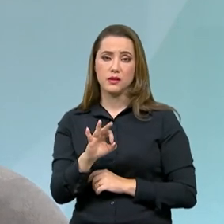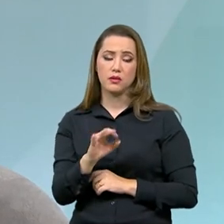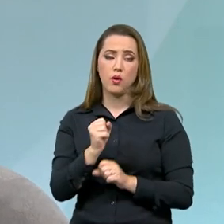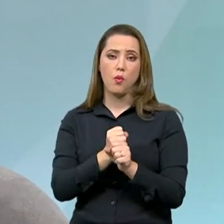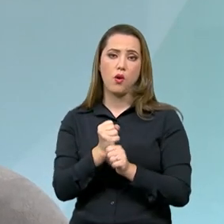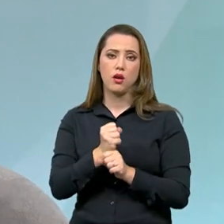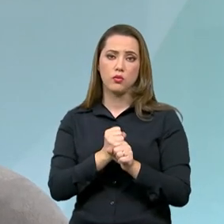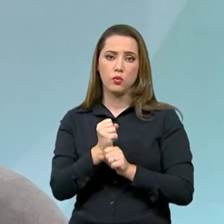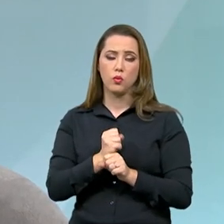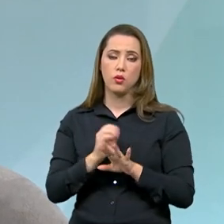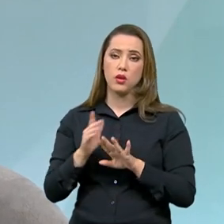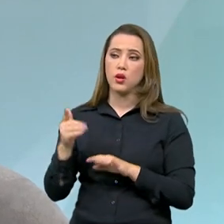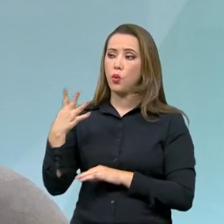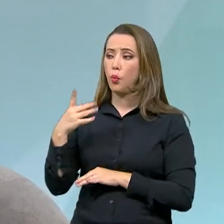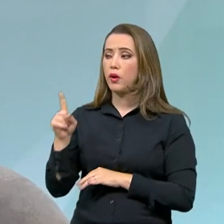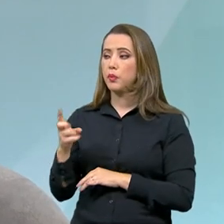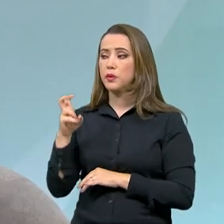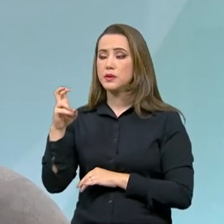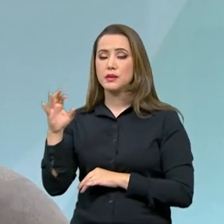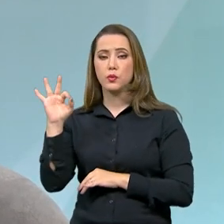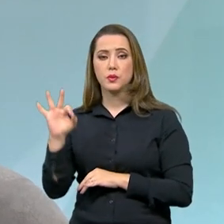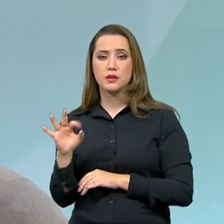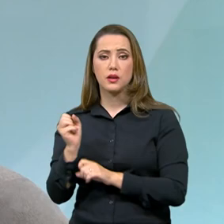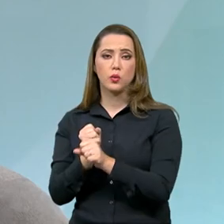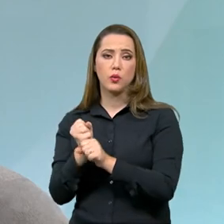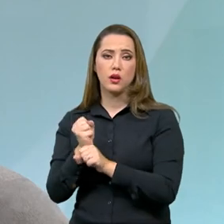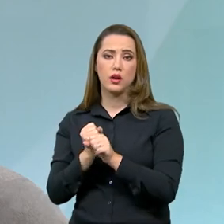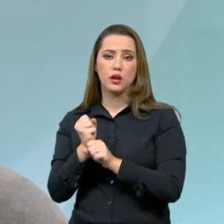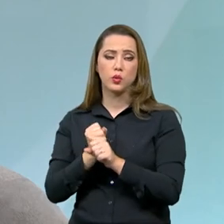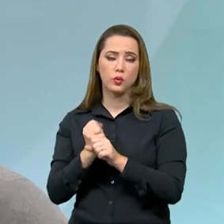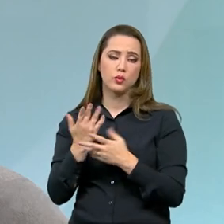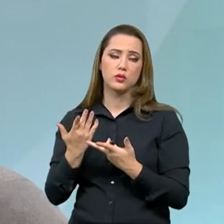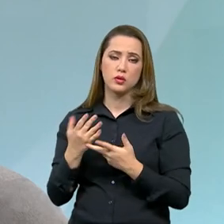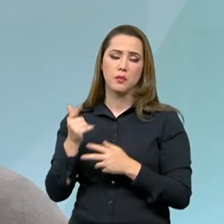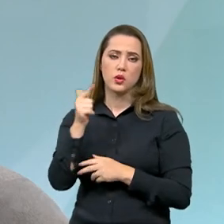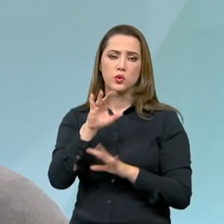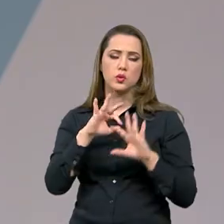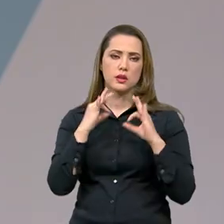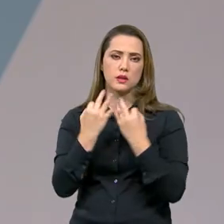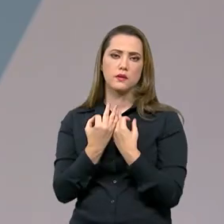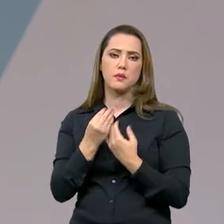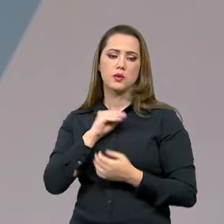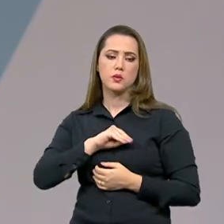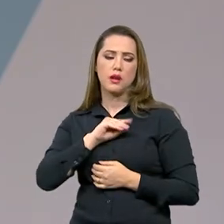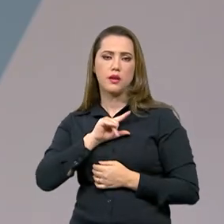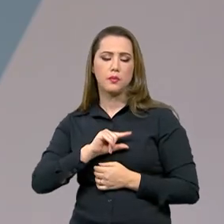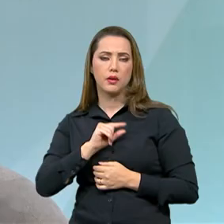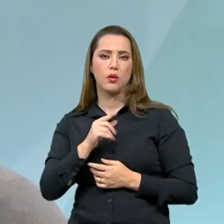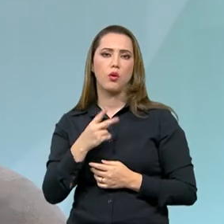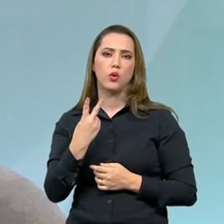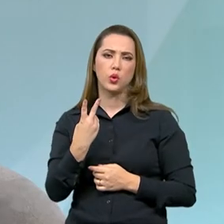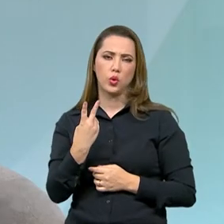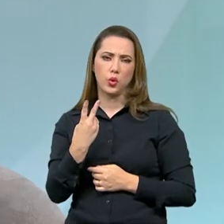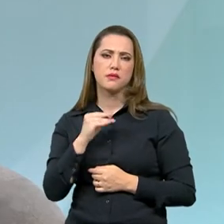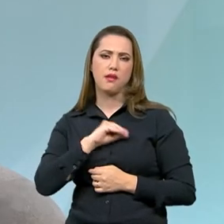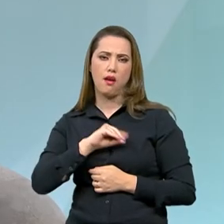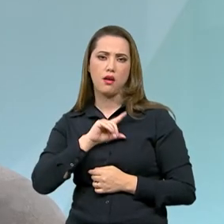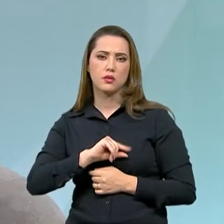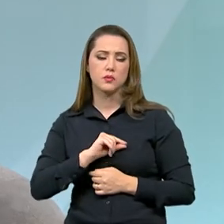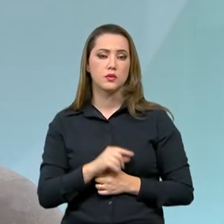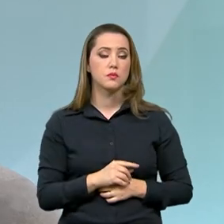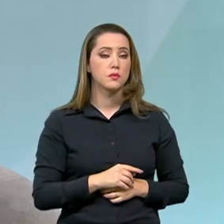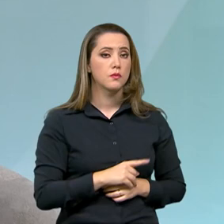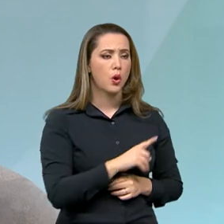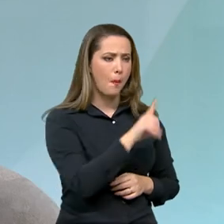% ao ano nas outras regiões para as famílias que ganham até R$ 2.400 mensais. São os mais baixos, historicamente, se eu não me engano. Os menores da história.